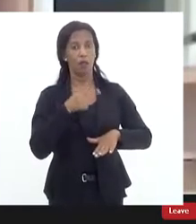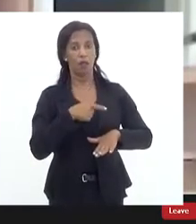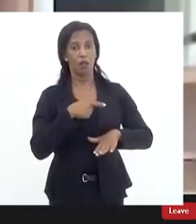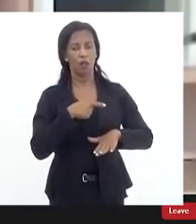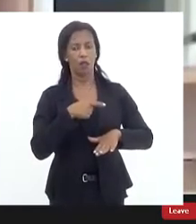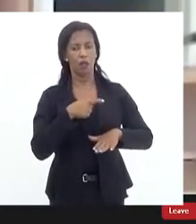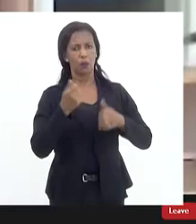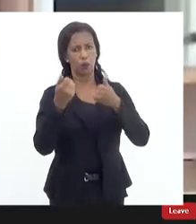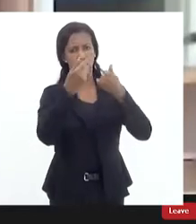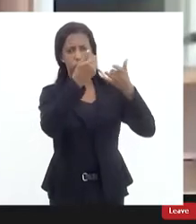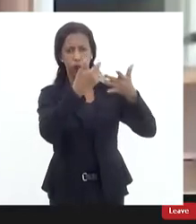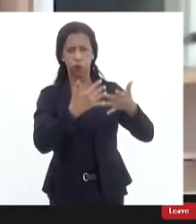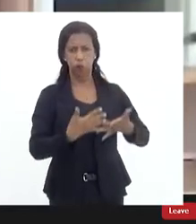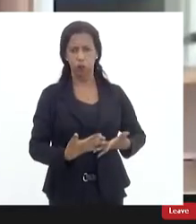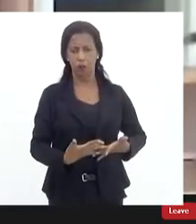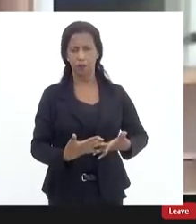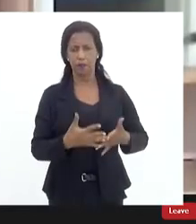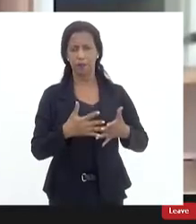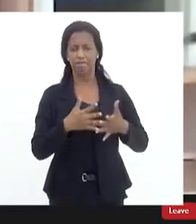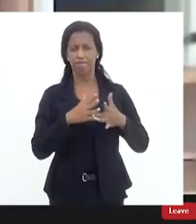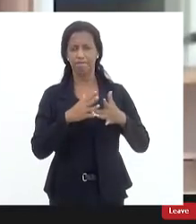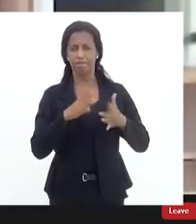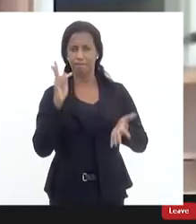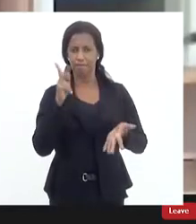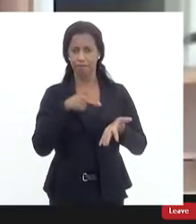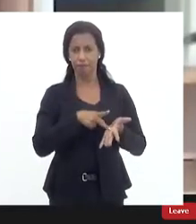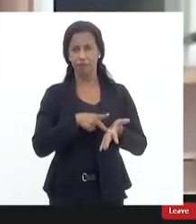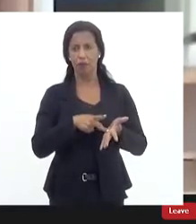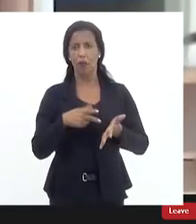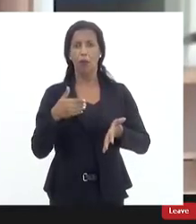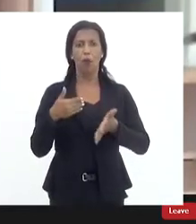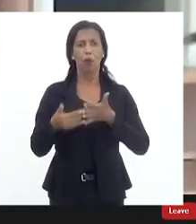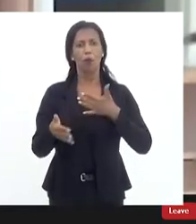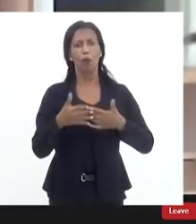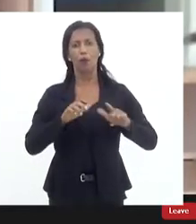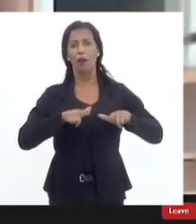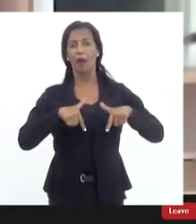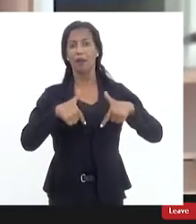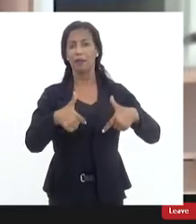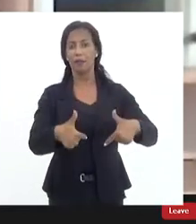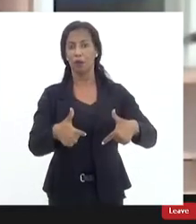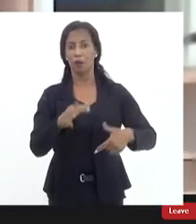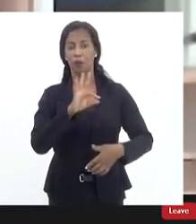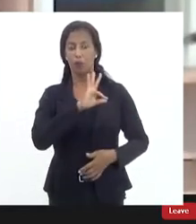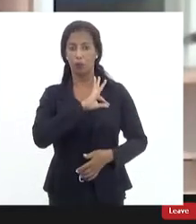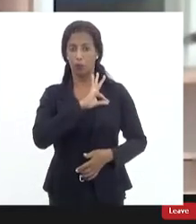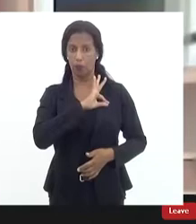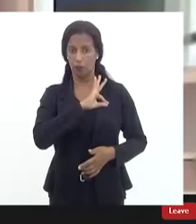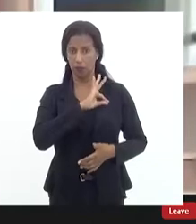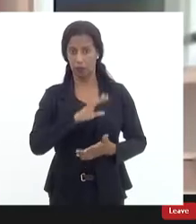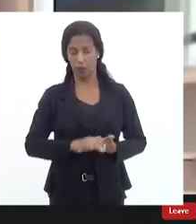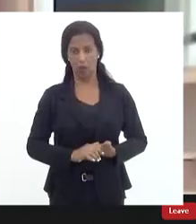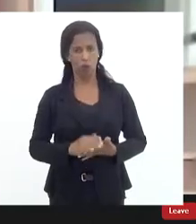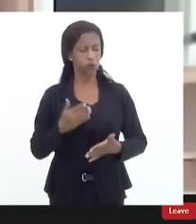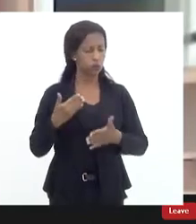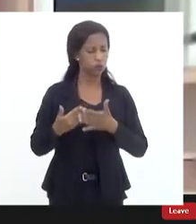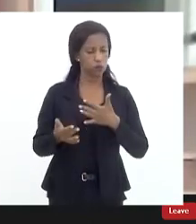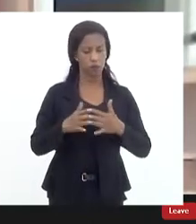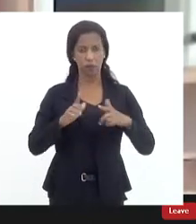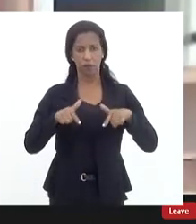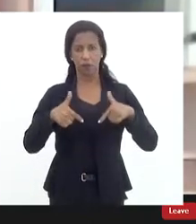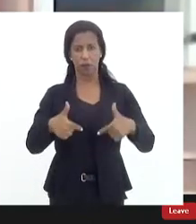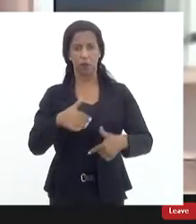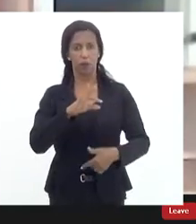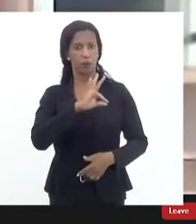definição muito abrangente considerando qualquer ação policial seria uma operação policial mas